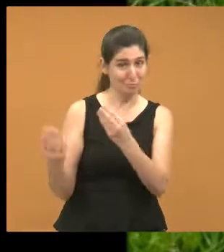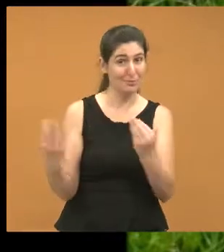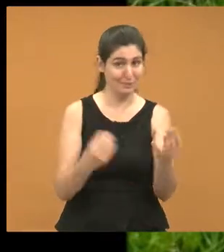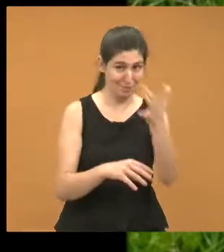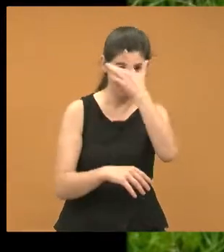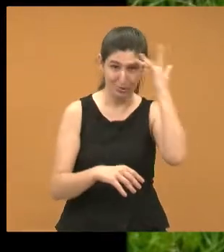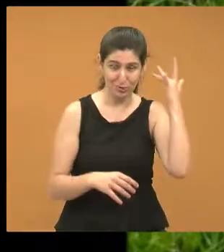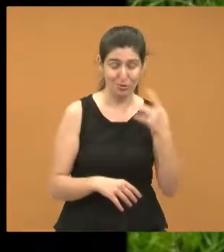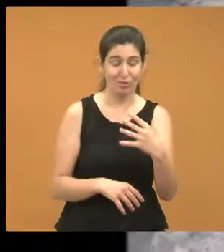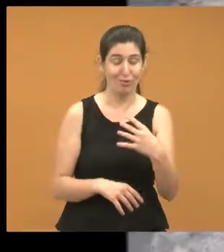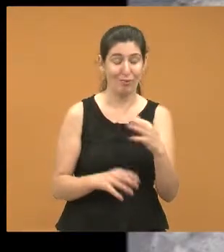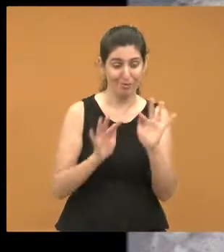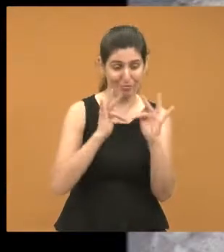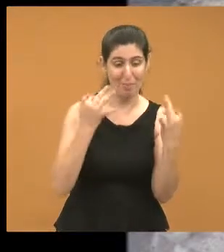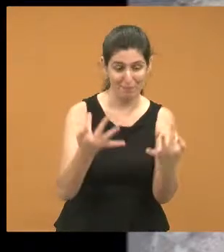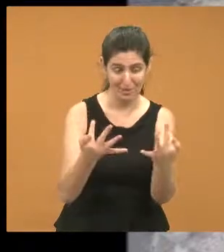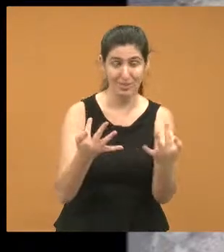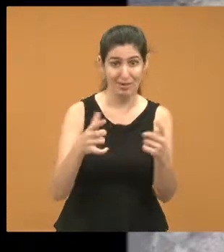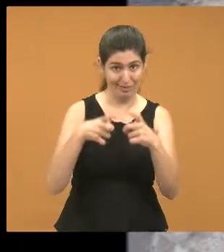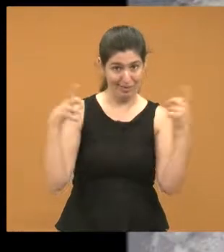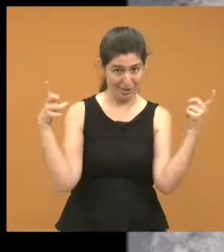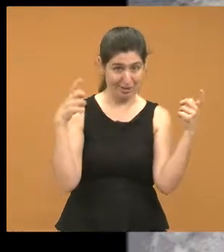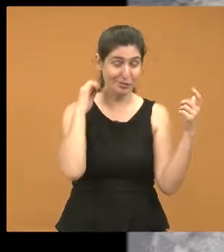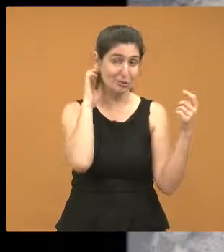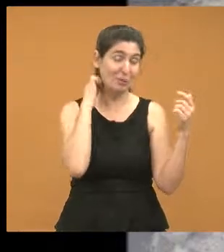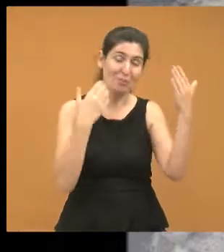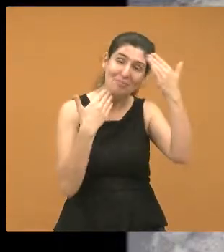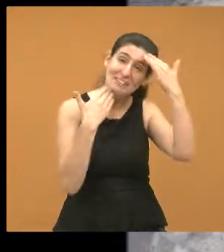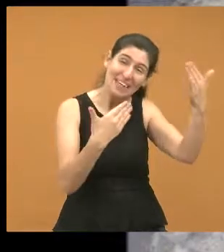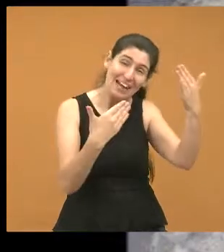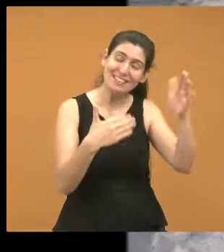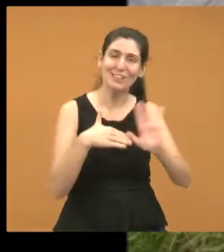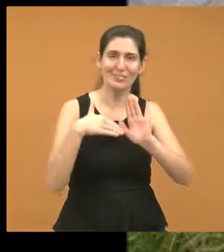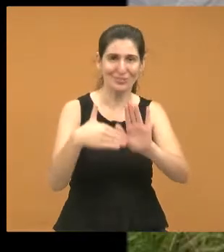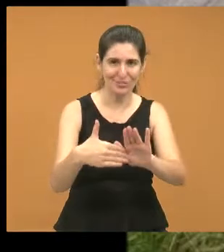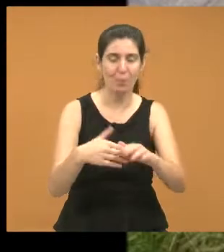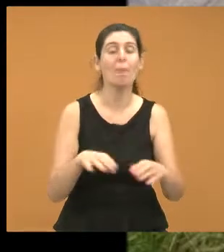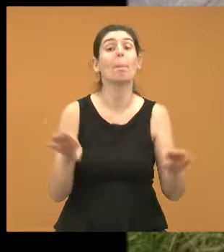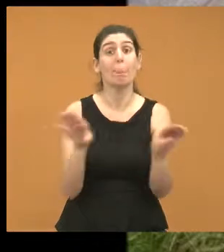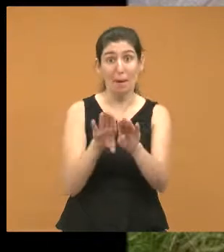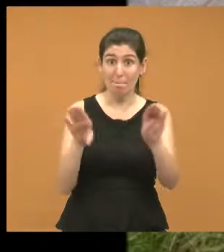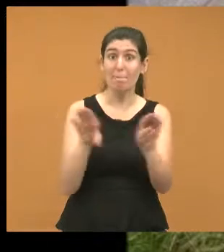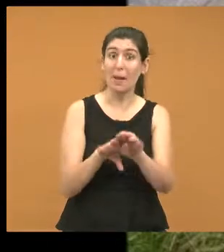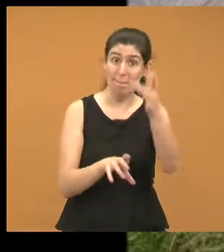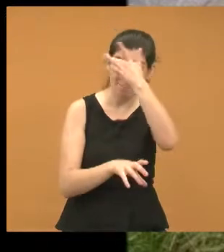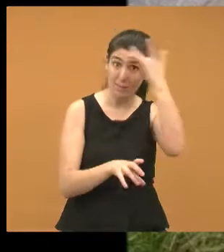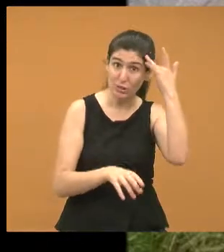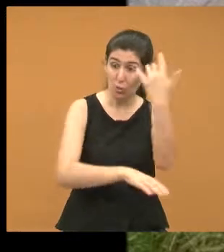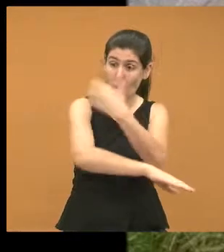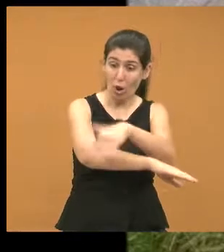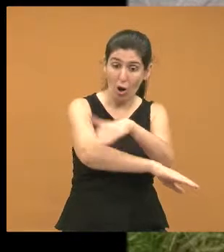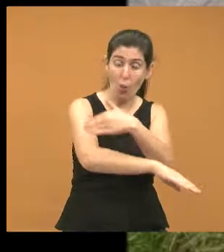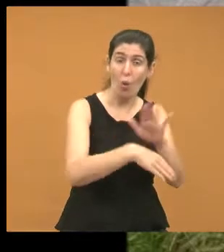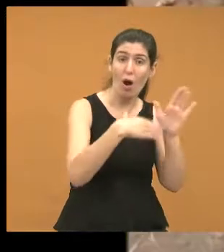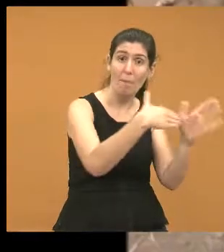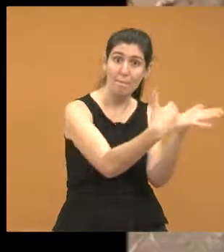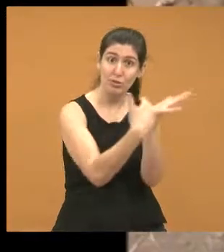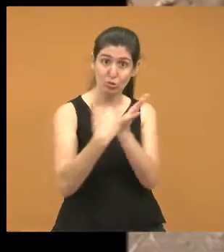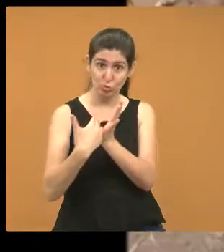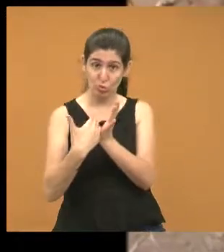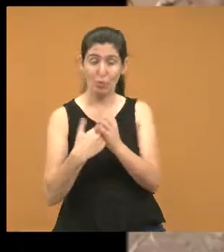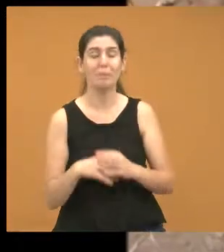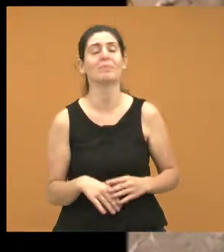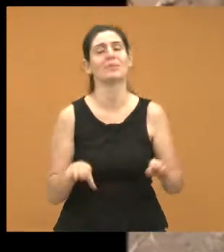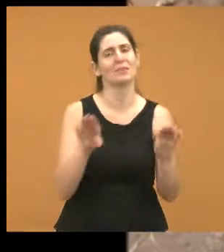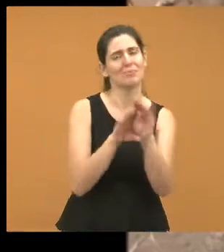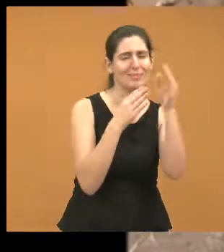e também daquelas pessoas que nos ajudaram no dia a dia, na rua também. Mas quero agradecer também com muito